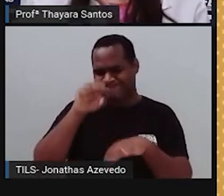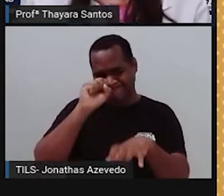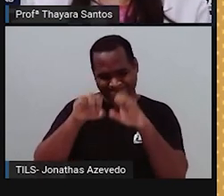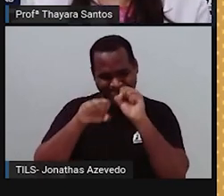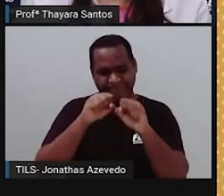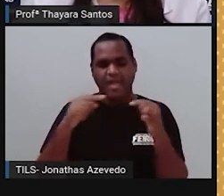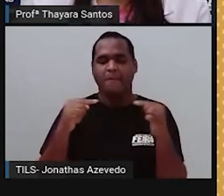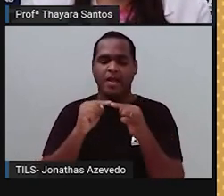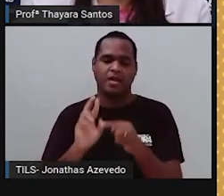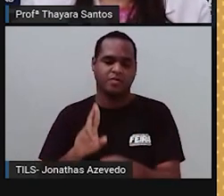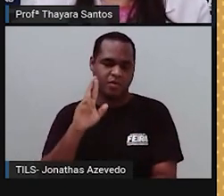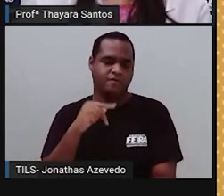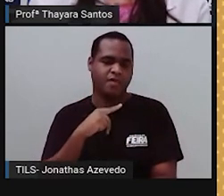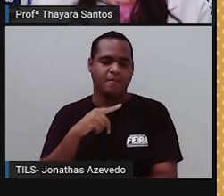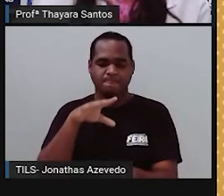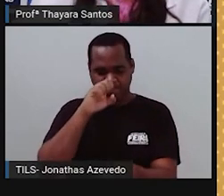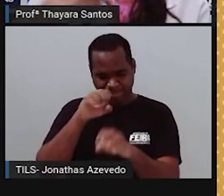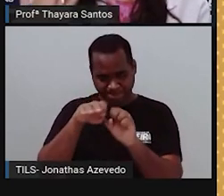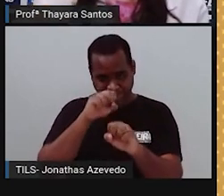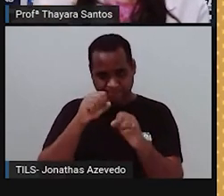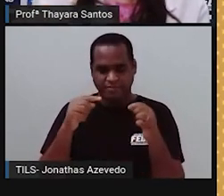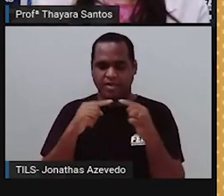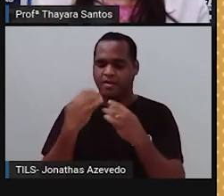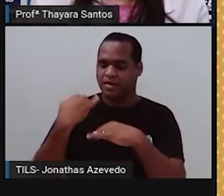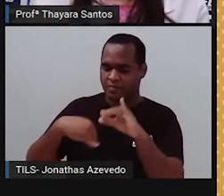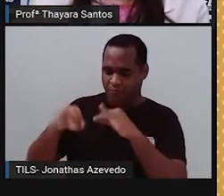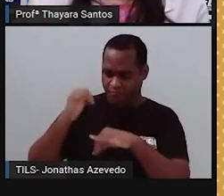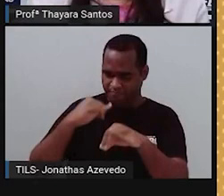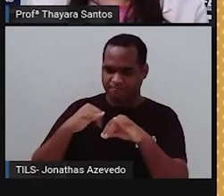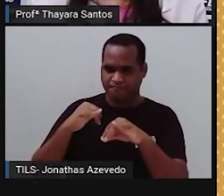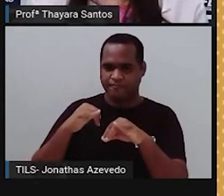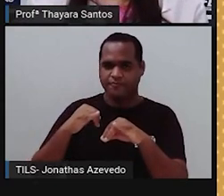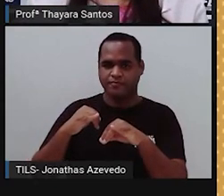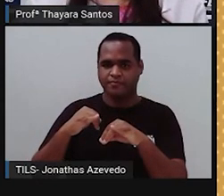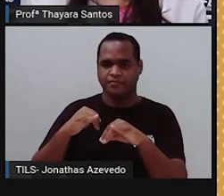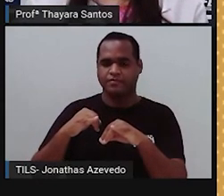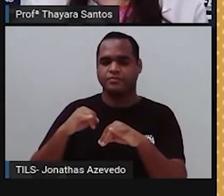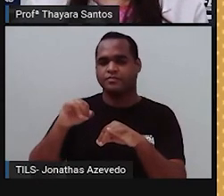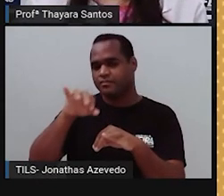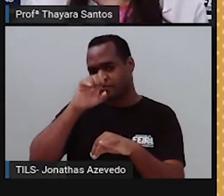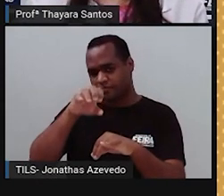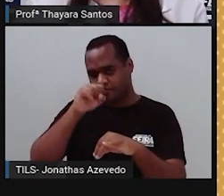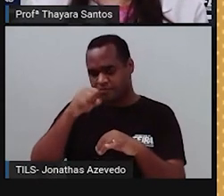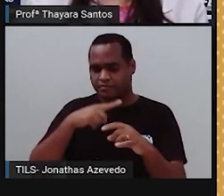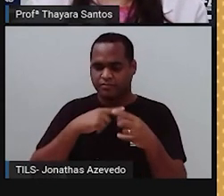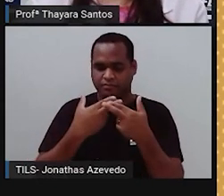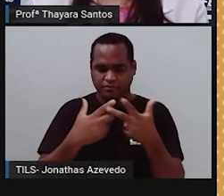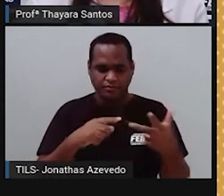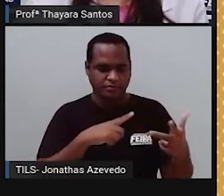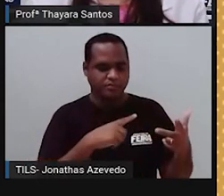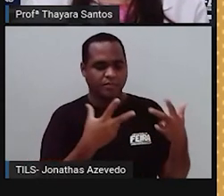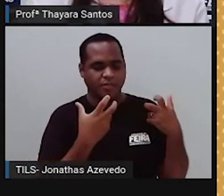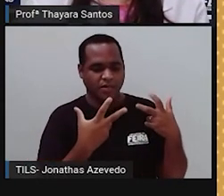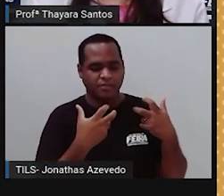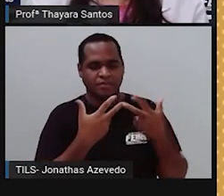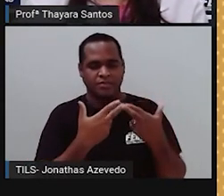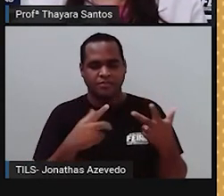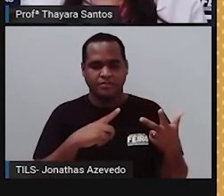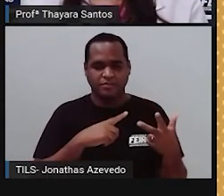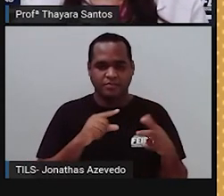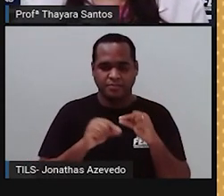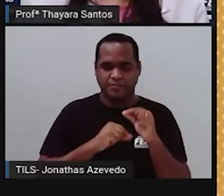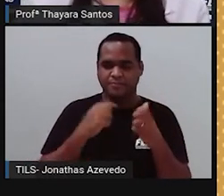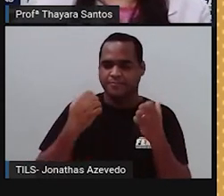responsáveis por captar esses estímulos químicos, né? Então esses quimiorreceptores, eles conseguem perceber essas